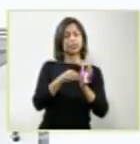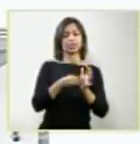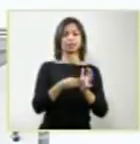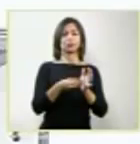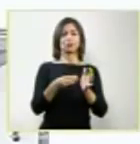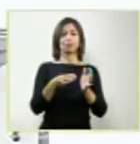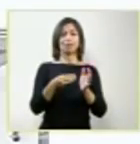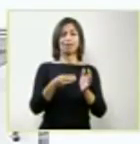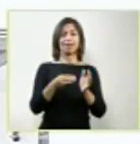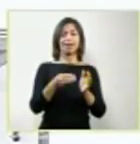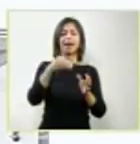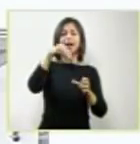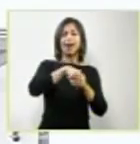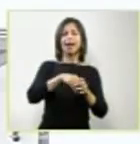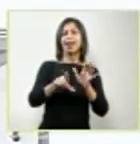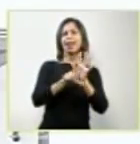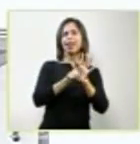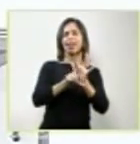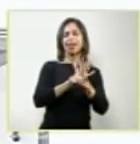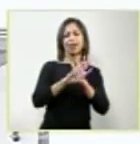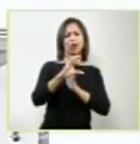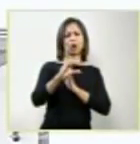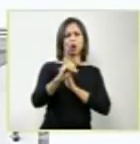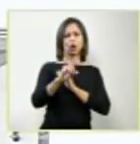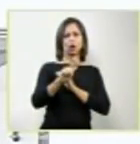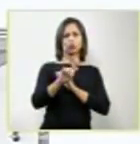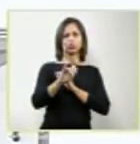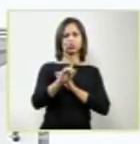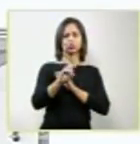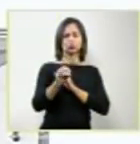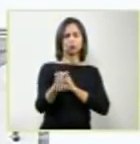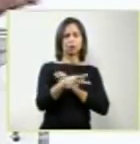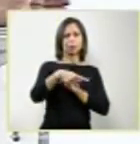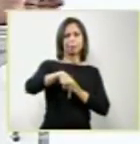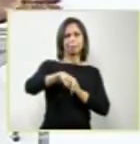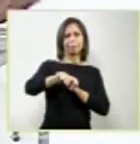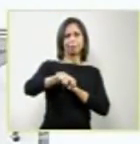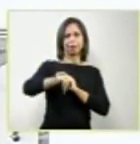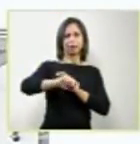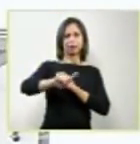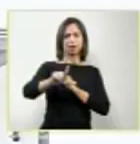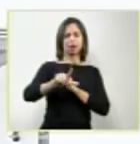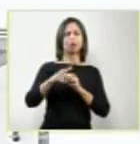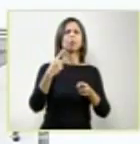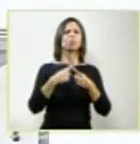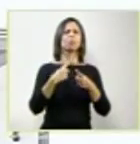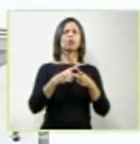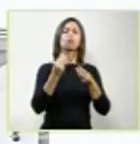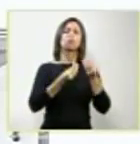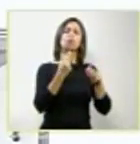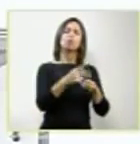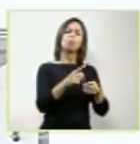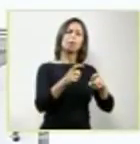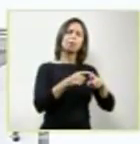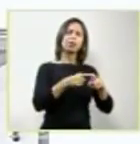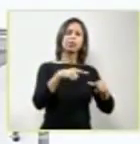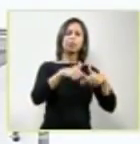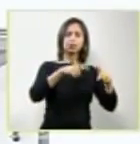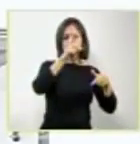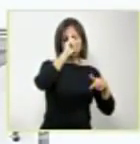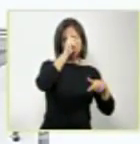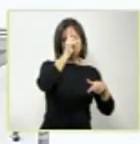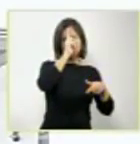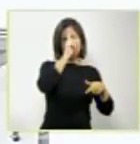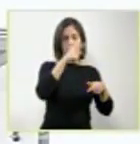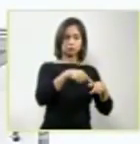no código penal, segundo o nosso entendimento, que é o entendimento de um médico que trabalha dia a dia no seu consultório, o que importa é